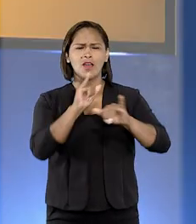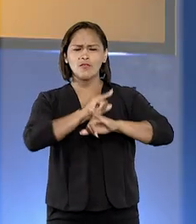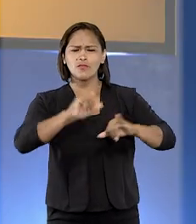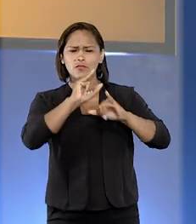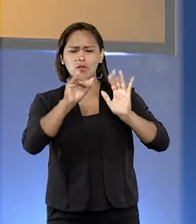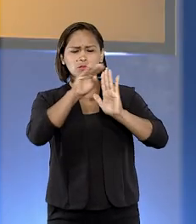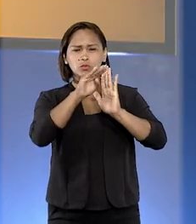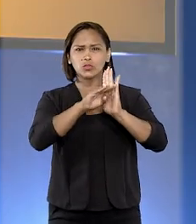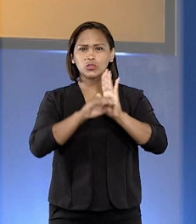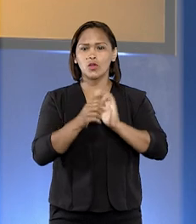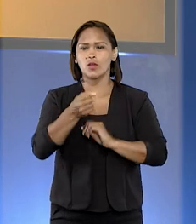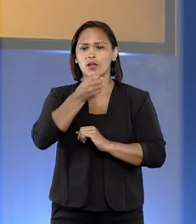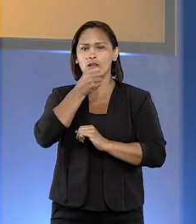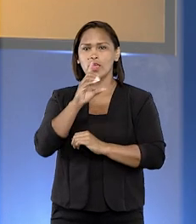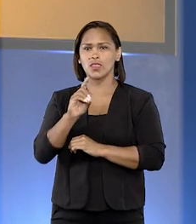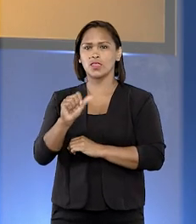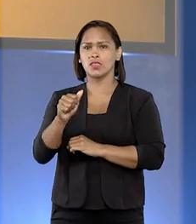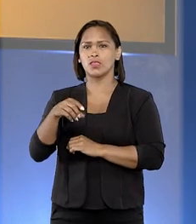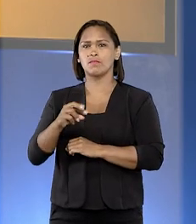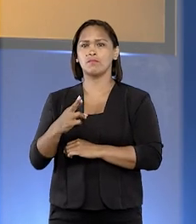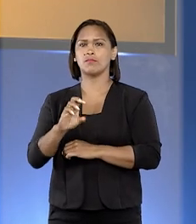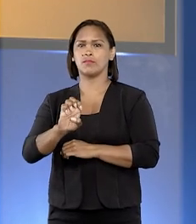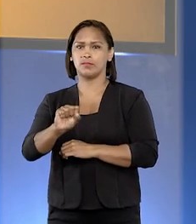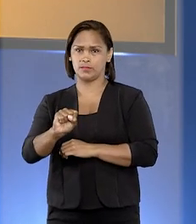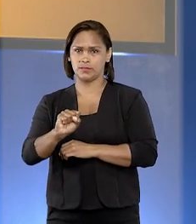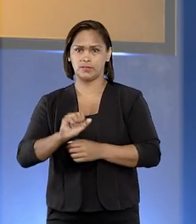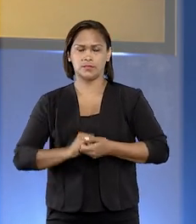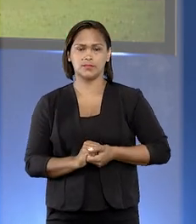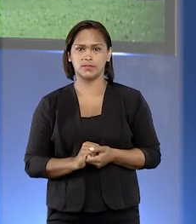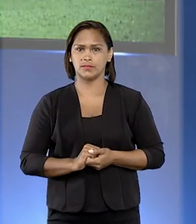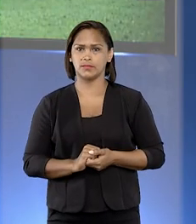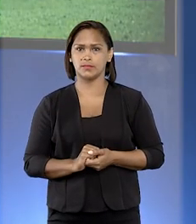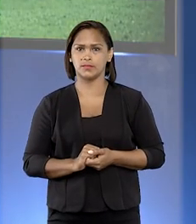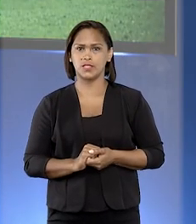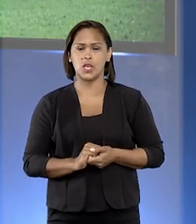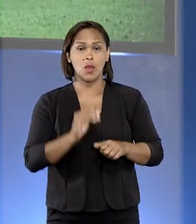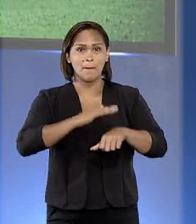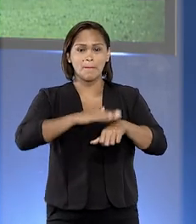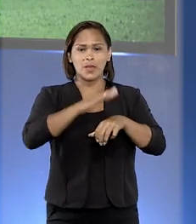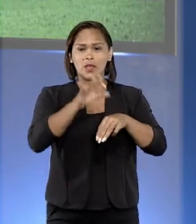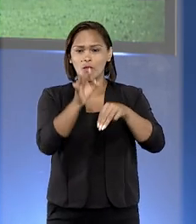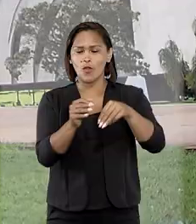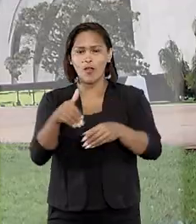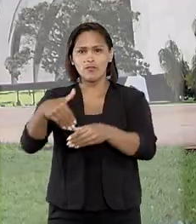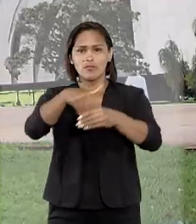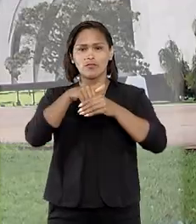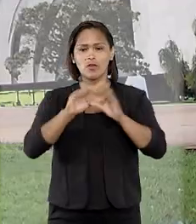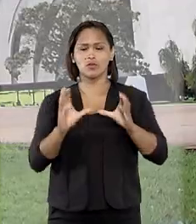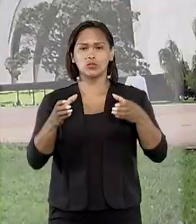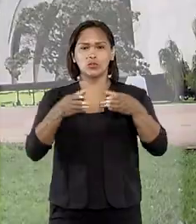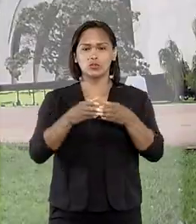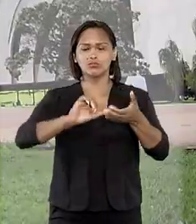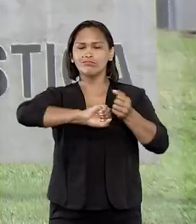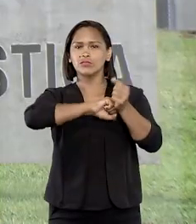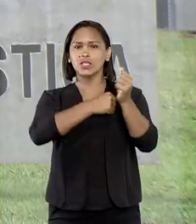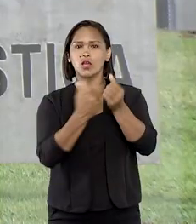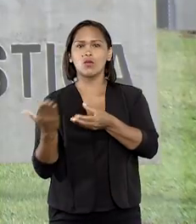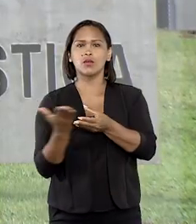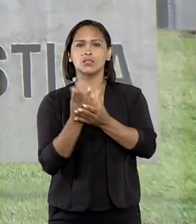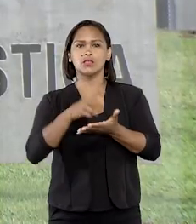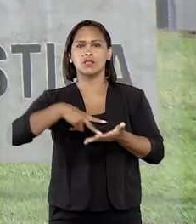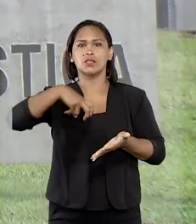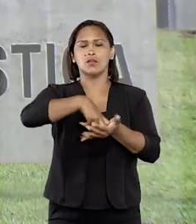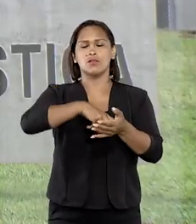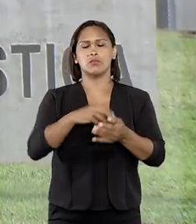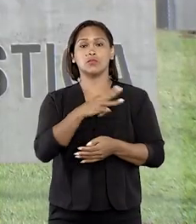As informações com a repórter Damaris Bubans. Por maioria de votos, o colegiado trancou